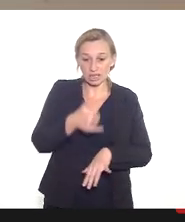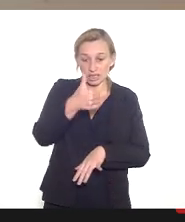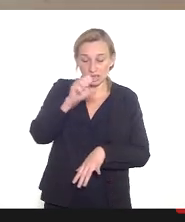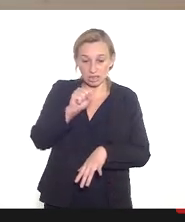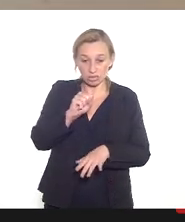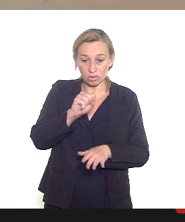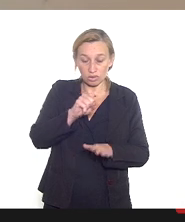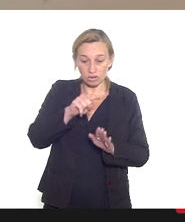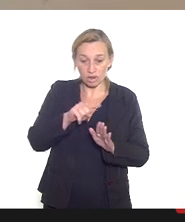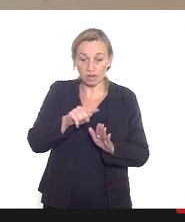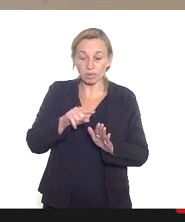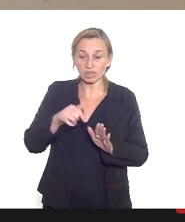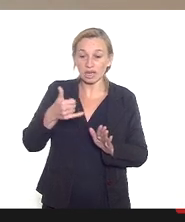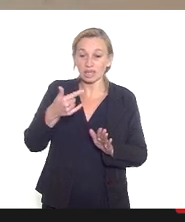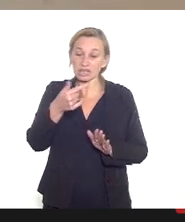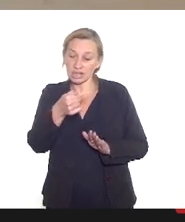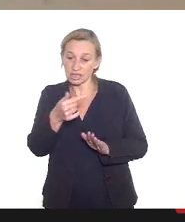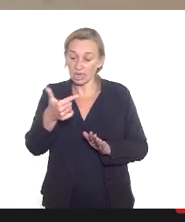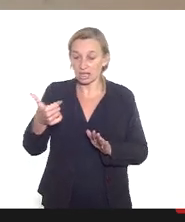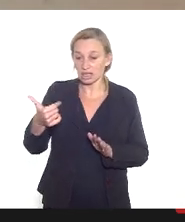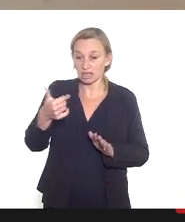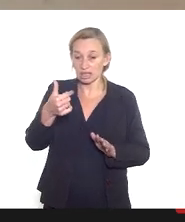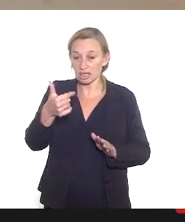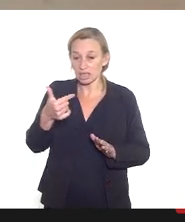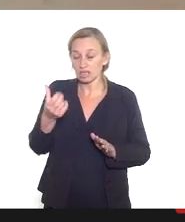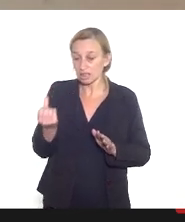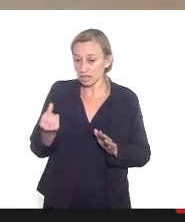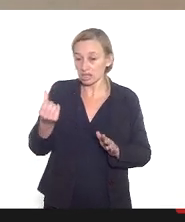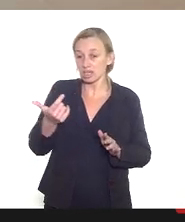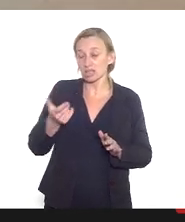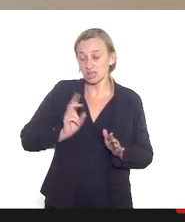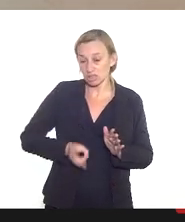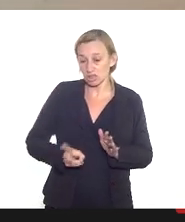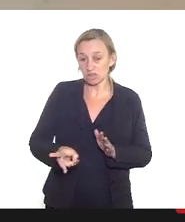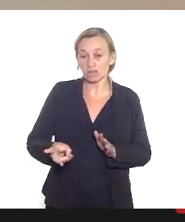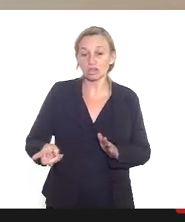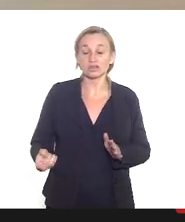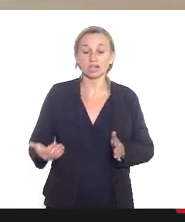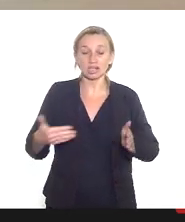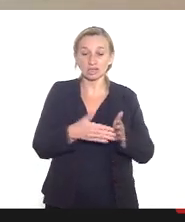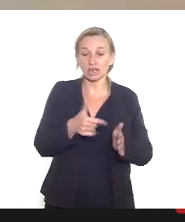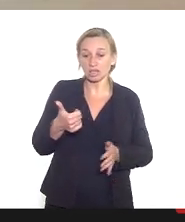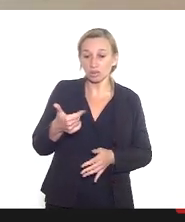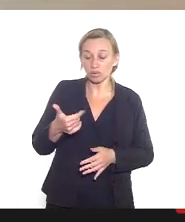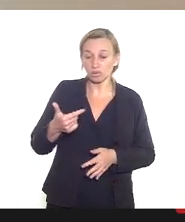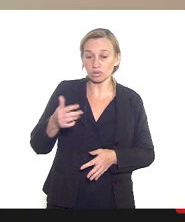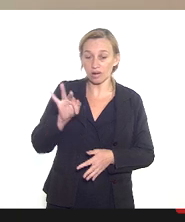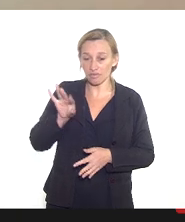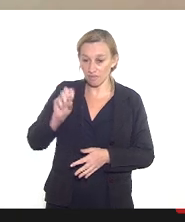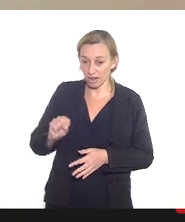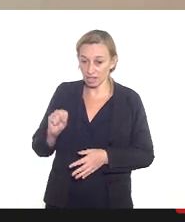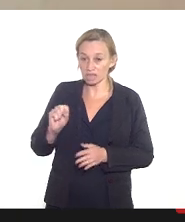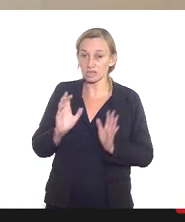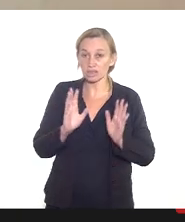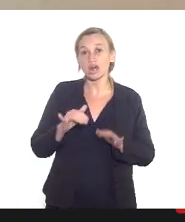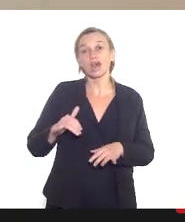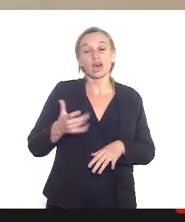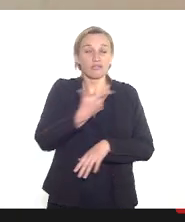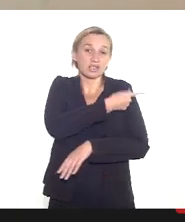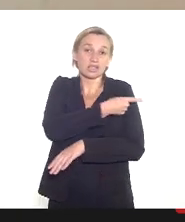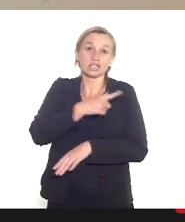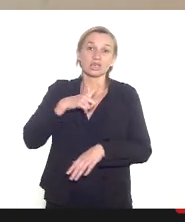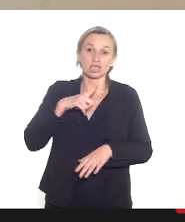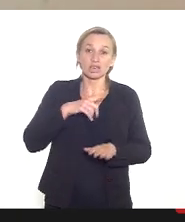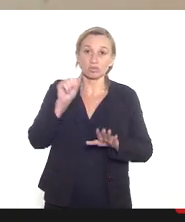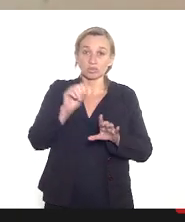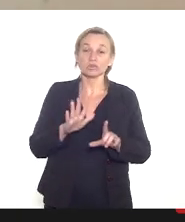vacinação também para menores de 18 anos até 12 anos de idade com a vacina Pfizer que é o que nós temos hoje a